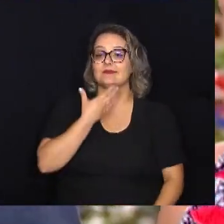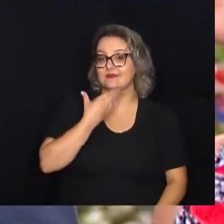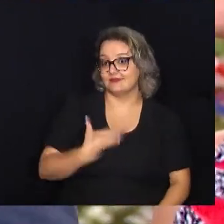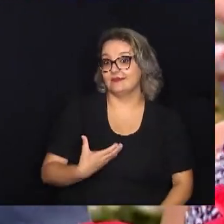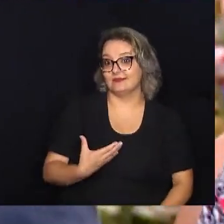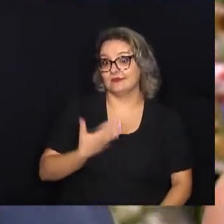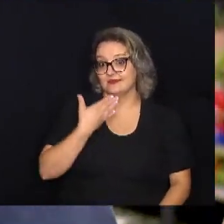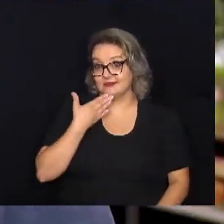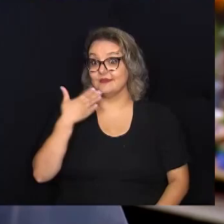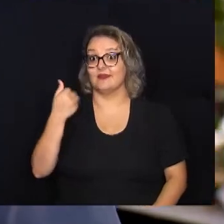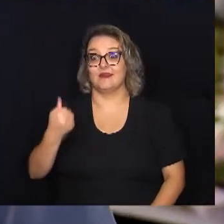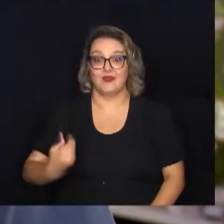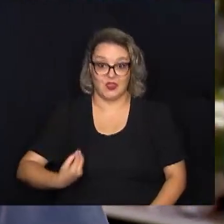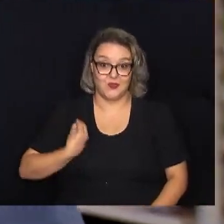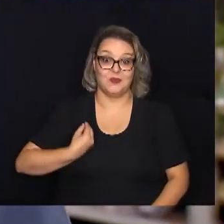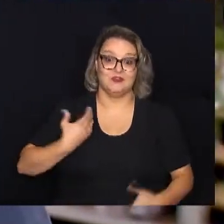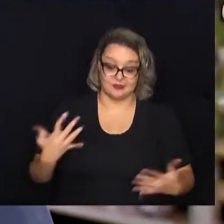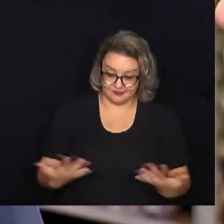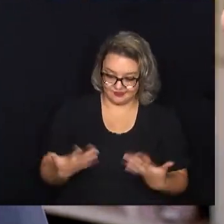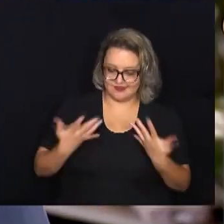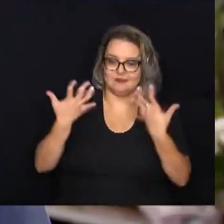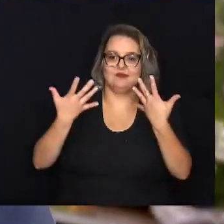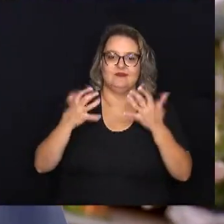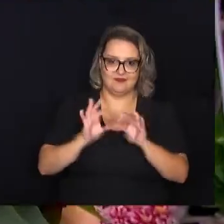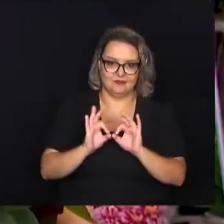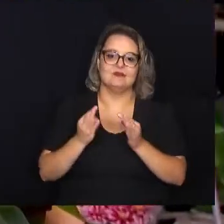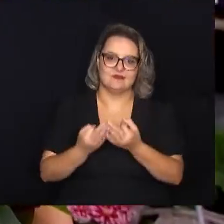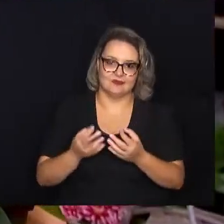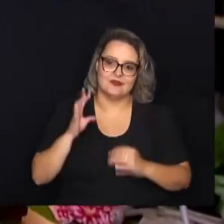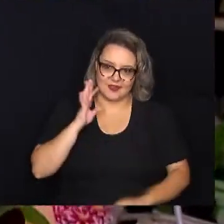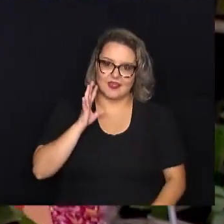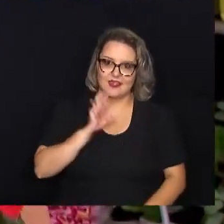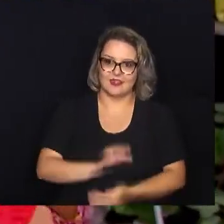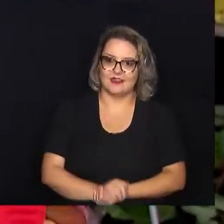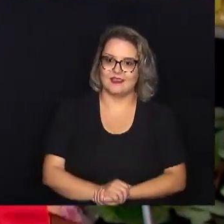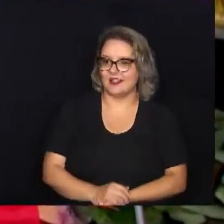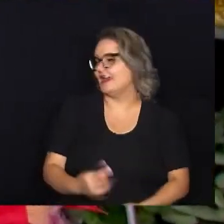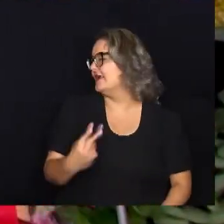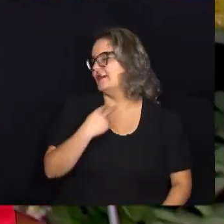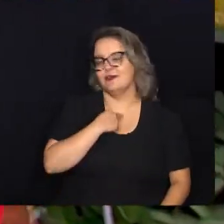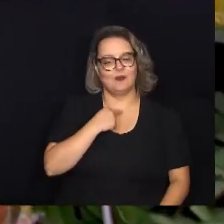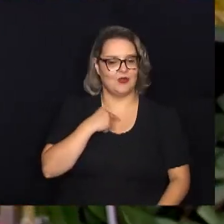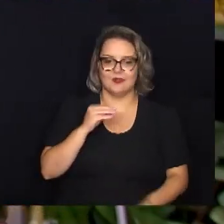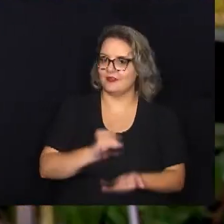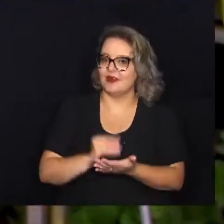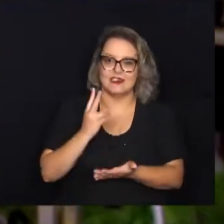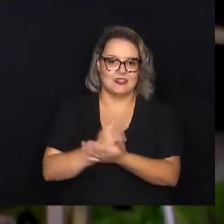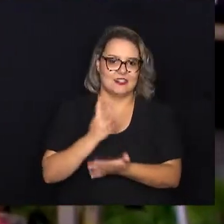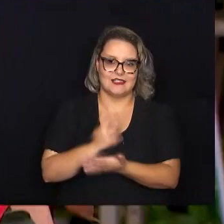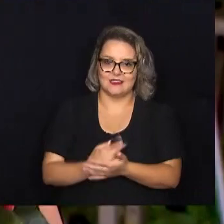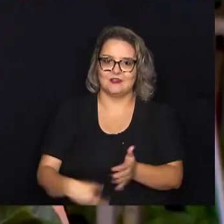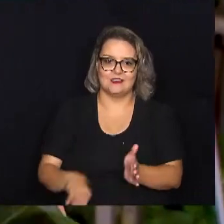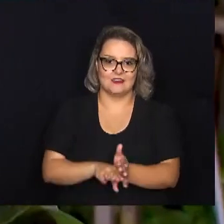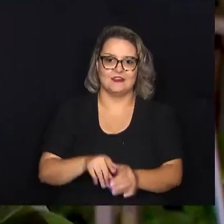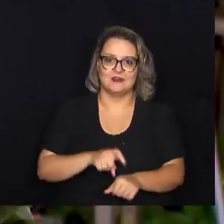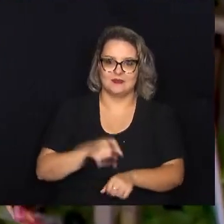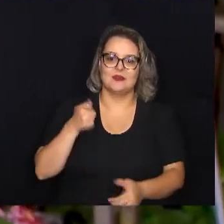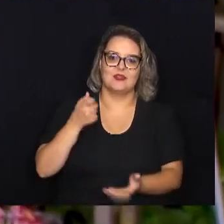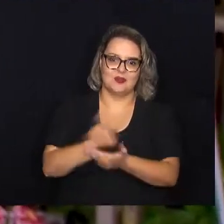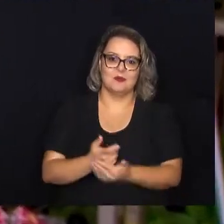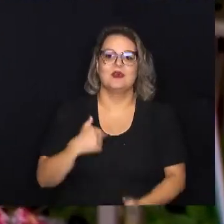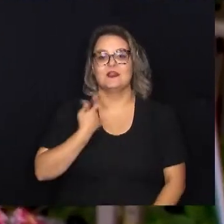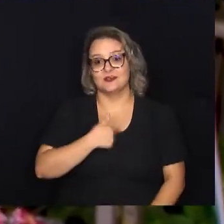melhora a vida, o ânimo dos familiares, é muito legal. Não, não pode faltar. Eu sempre venho nessa época já para comprar. A gente